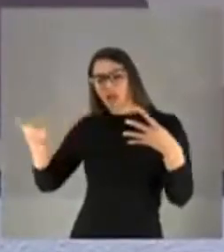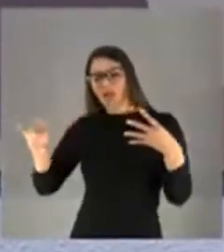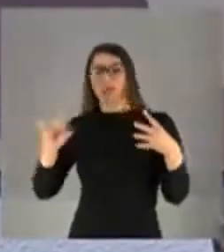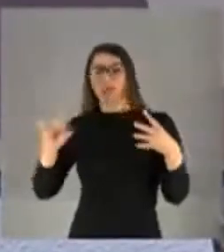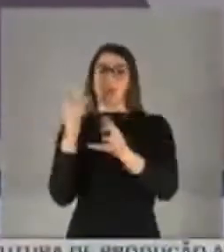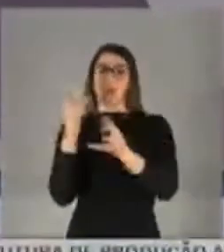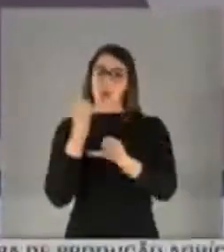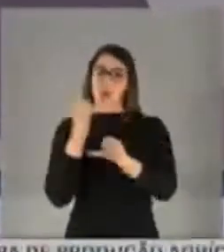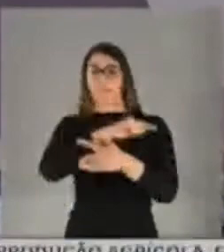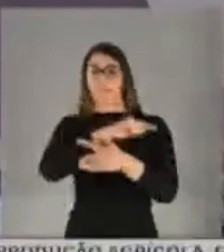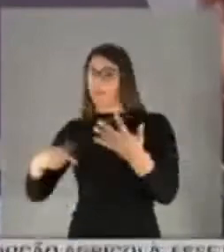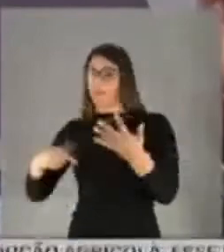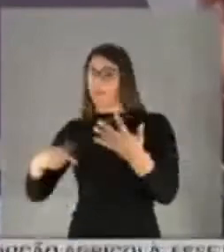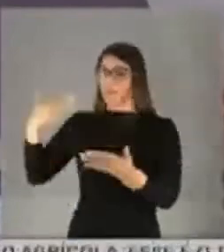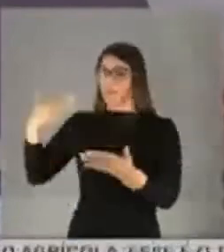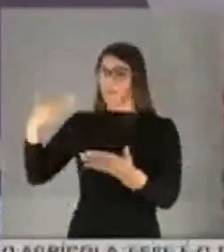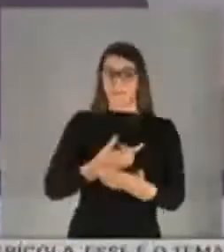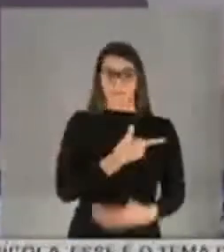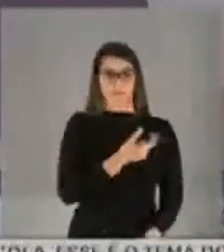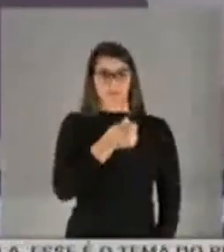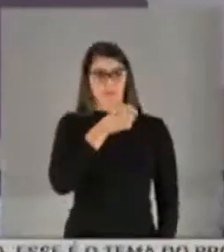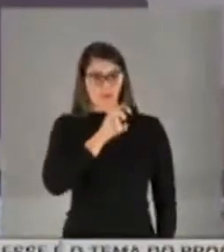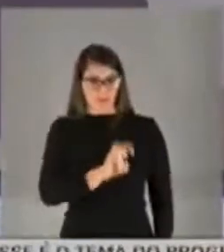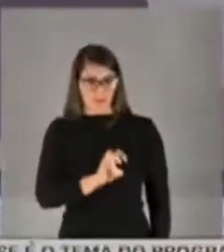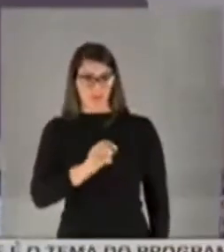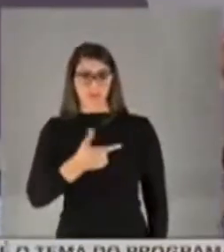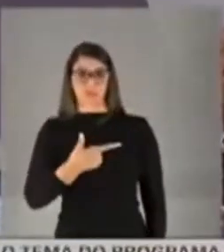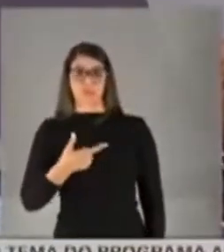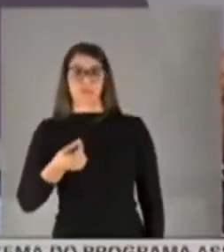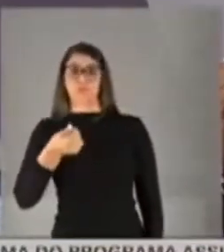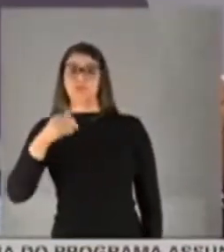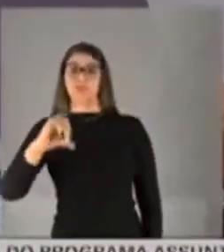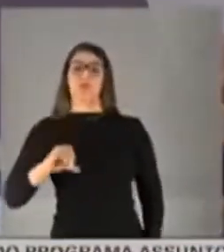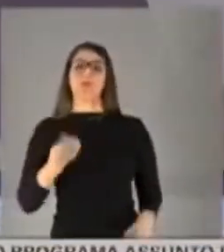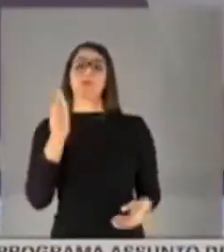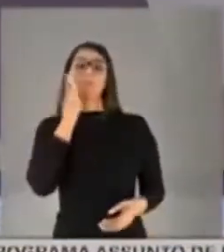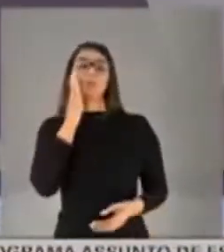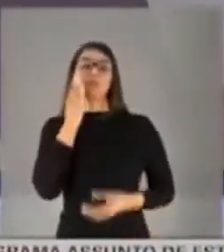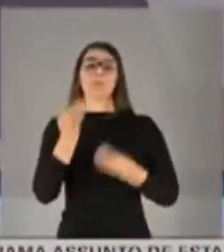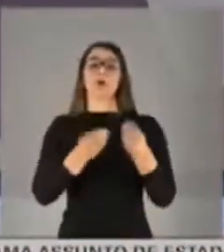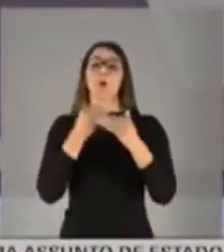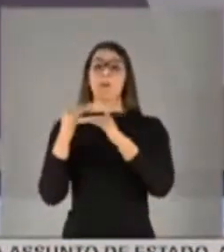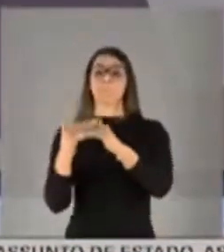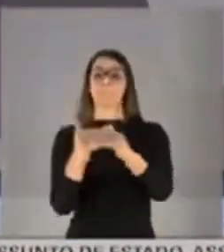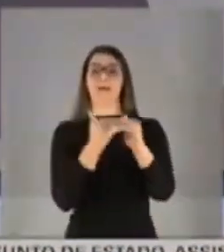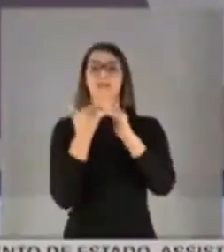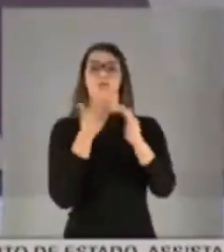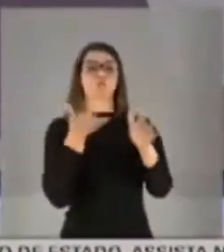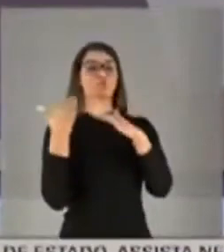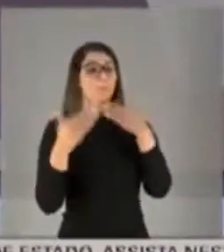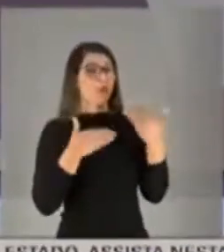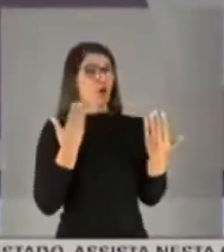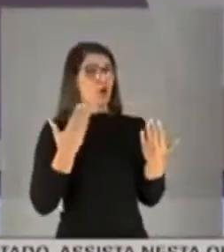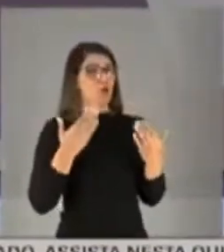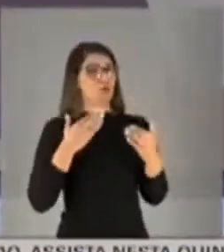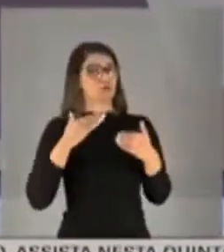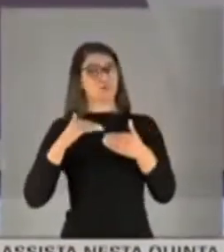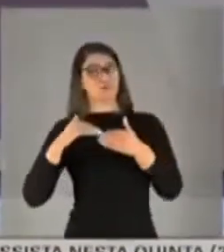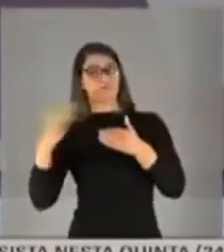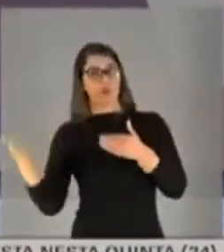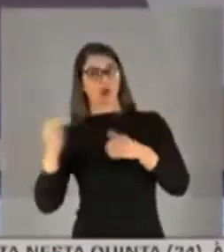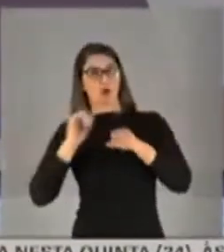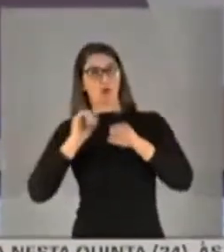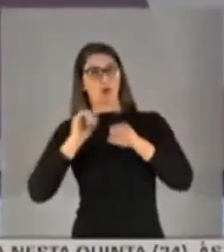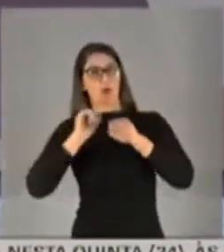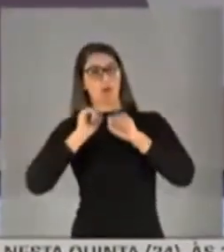histórica de 2015 e 2019 sobre as mortes, o padrão de mortes no Brasil sem a pandemia. Então, a gente tem a linha mais